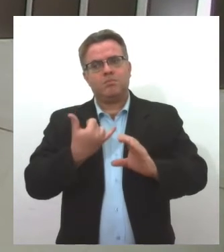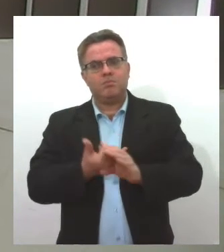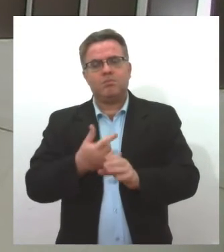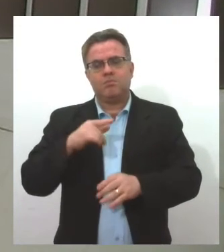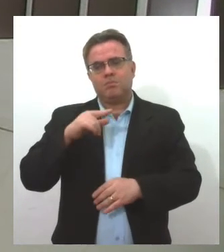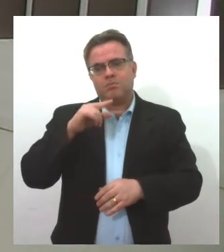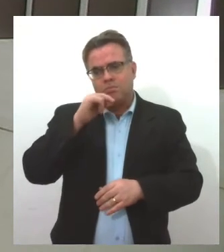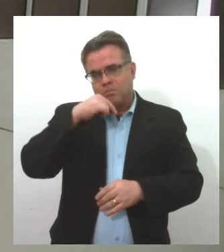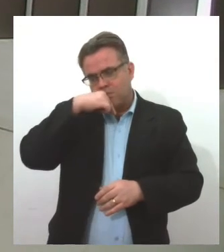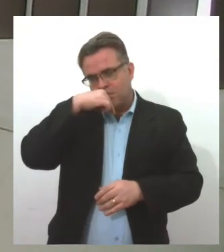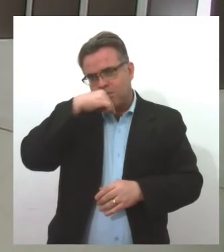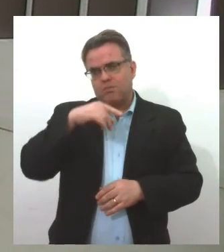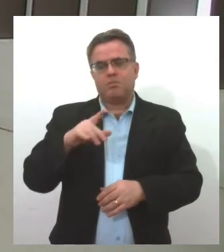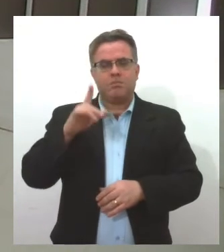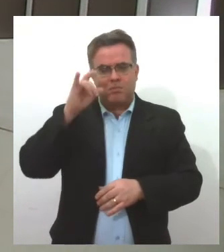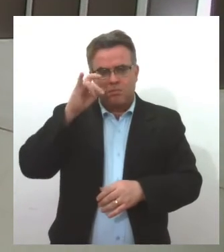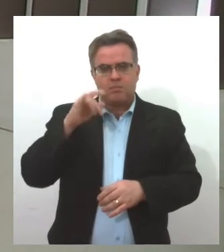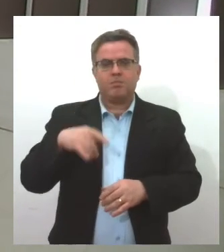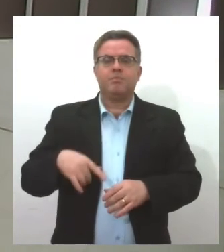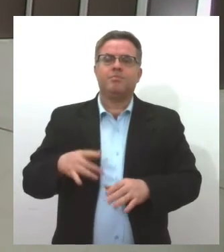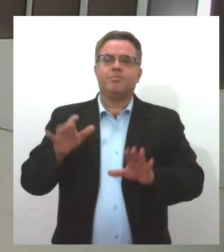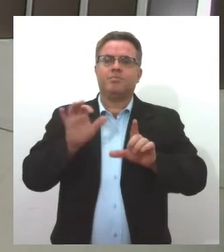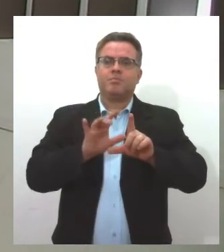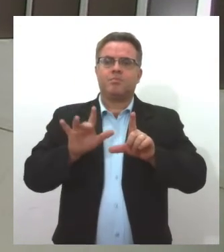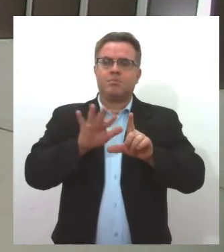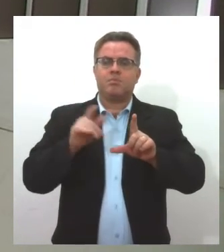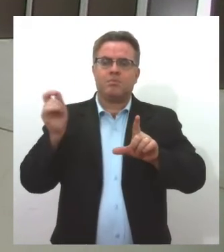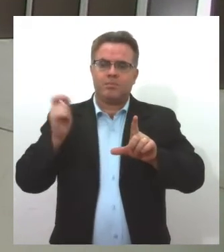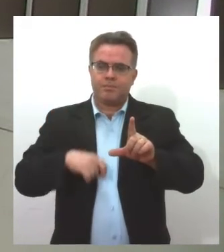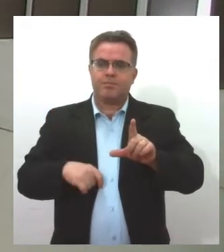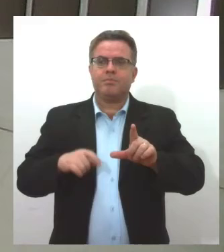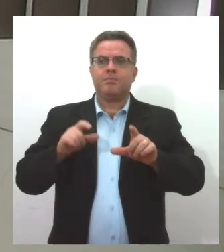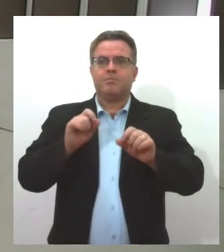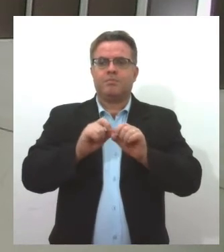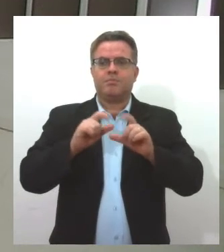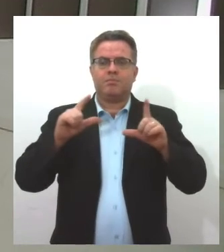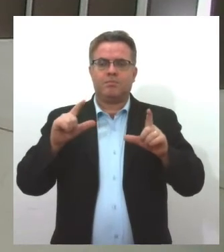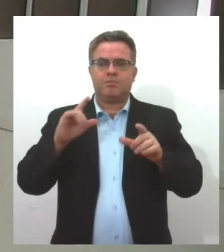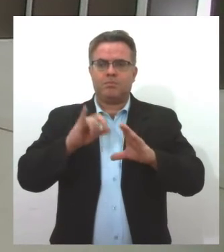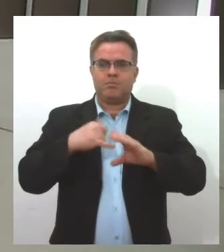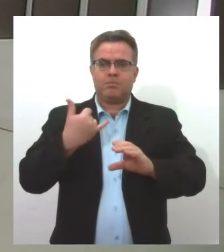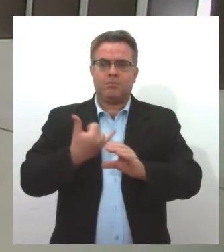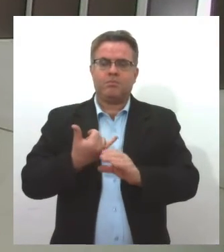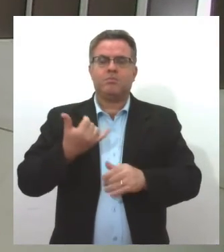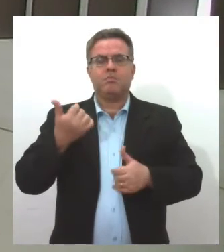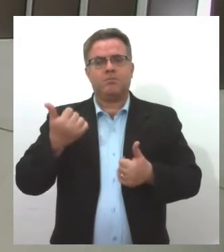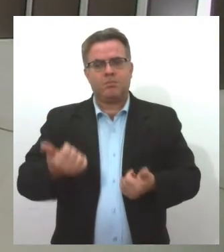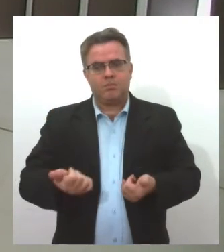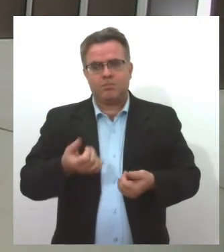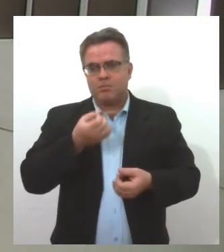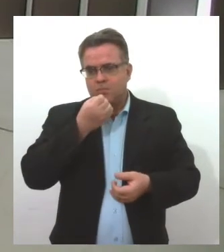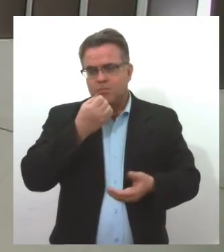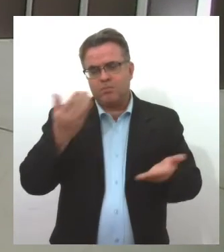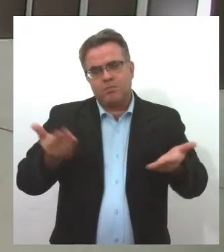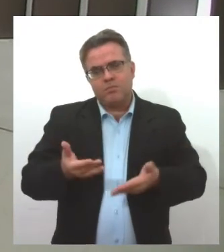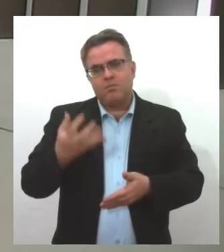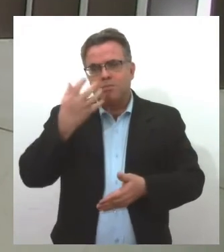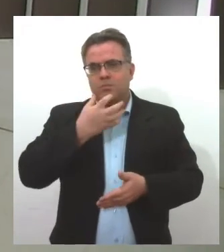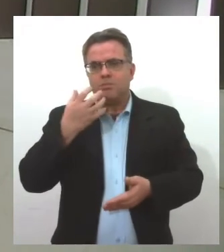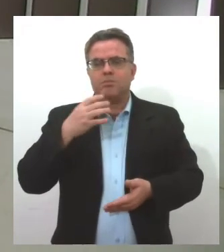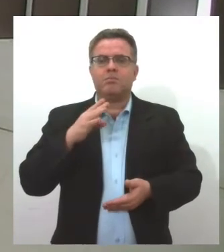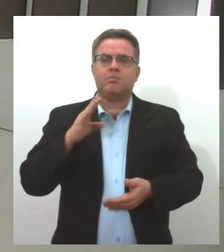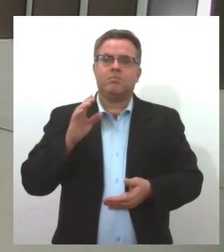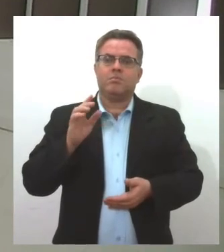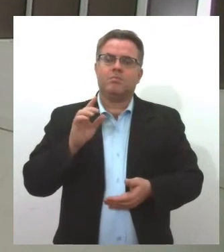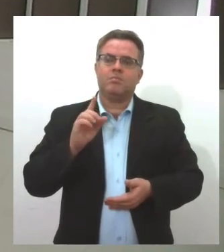no qr code aqui na tela você também acessa o nosso canal no youtube hoje a gente encerra o som do cantor e